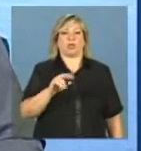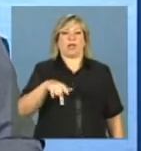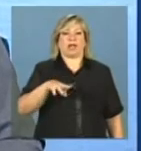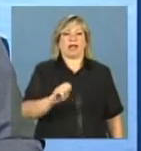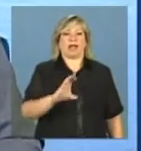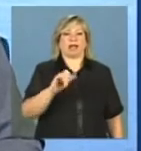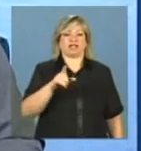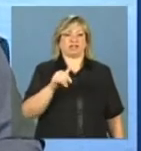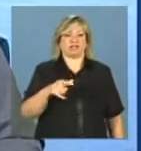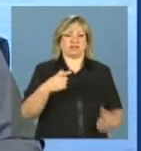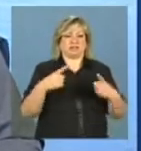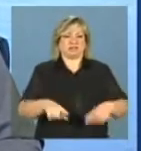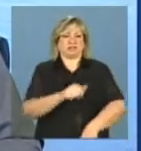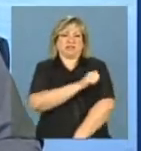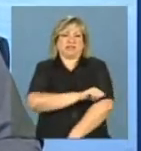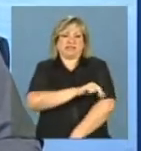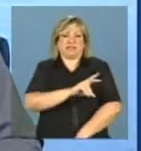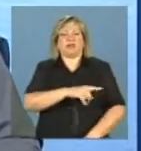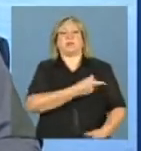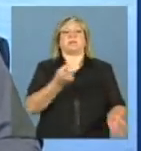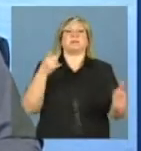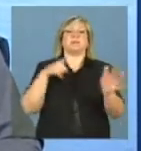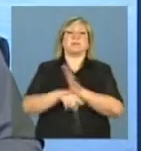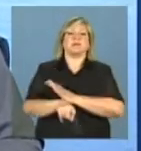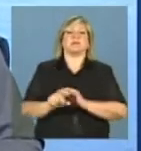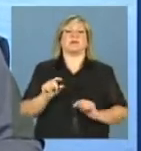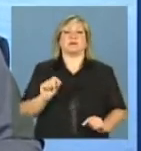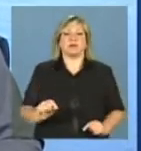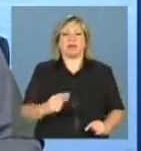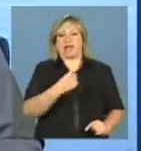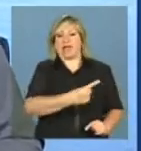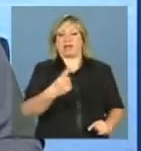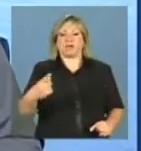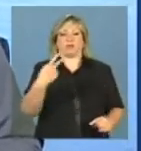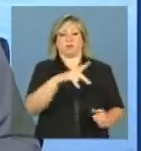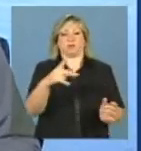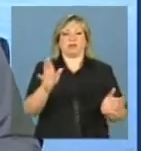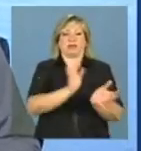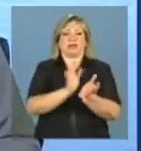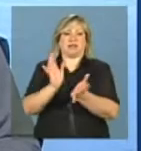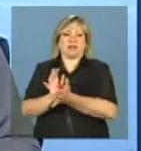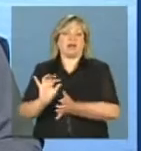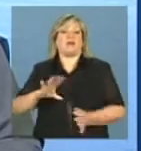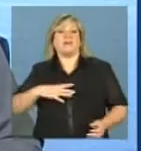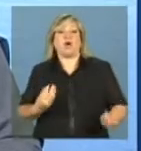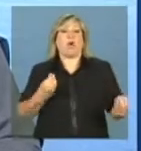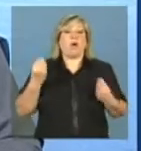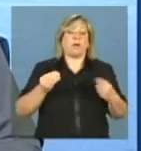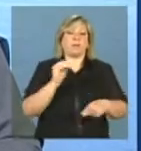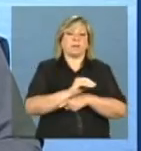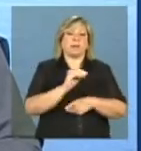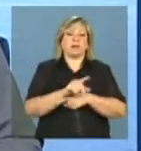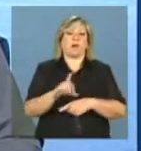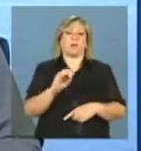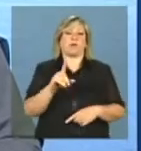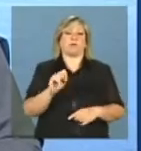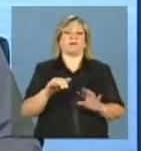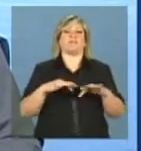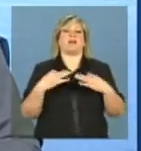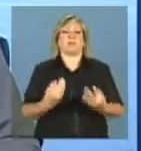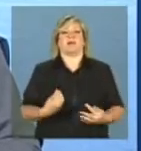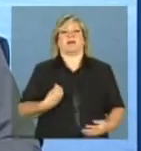pergunta exatamente que desafios que vocês duas encontrariam, cada uma na sua área, para manter o programa Bolsa Família